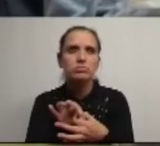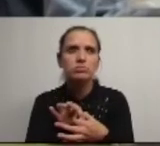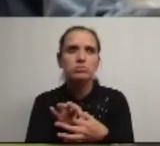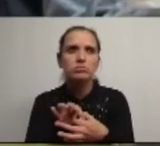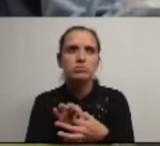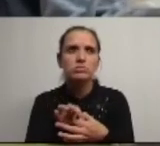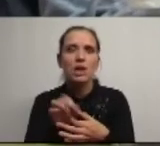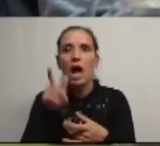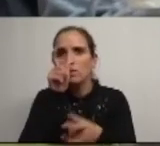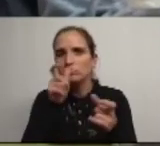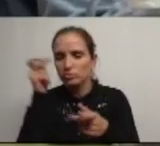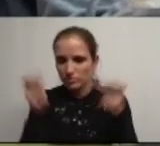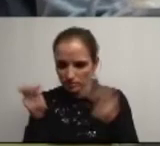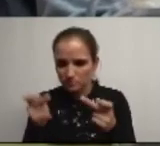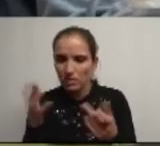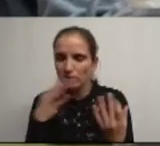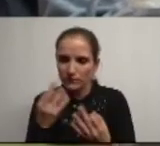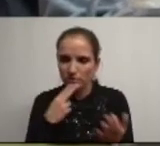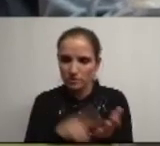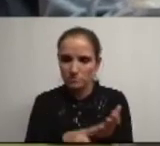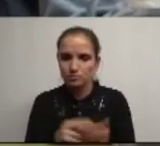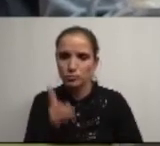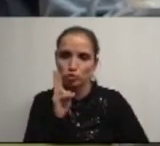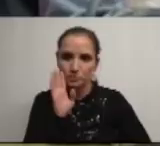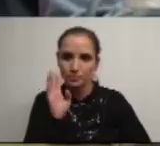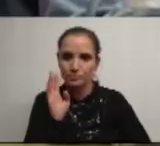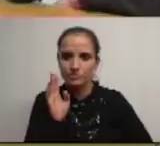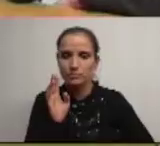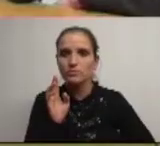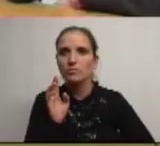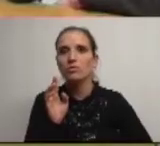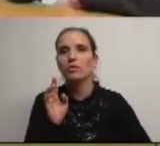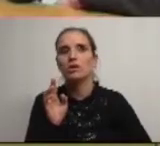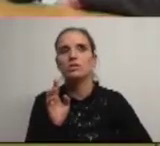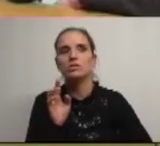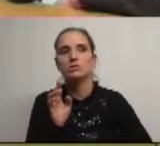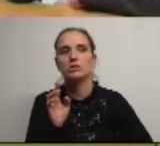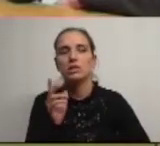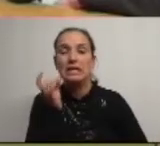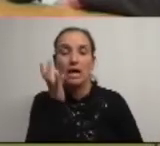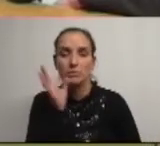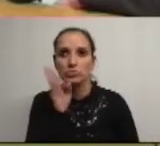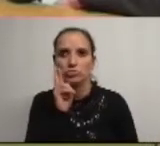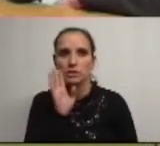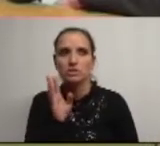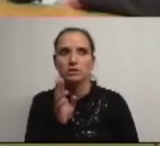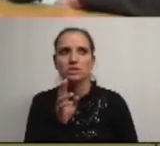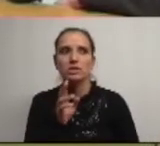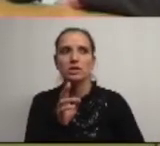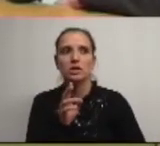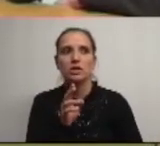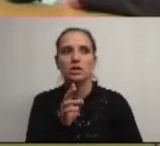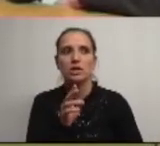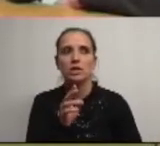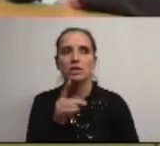fixação das populações nas zonas serranas tem razão peço desculpa estava na página muito rapidamente agradecido exatamente e tenho